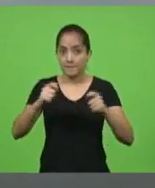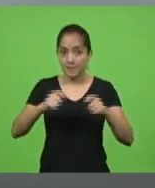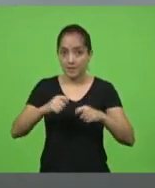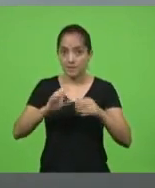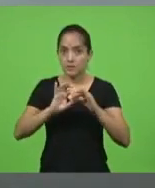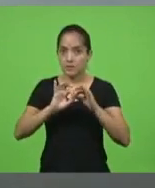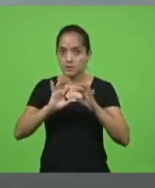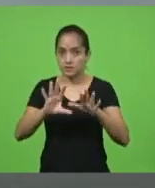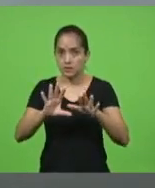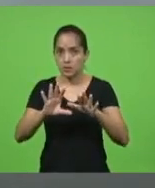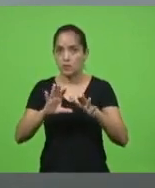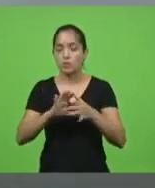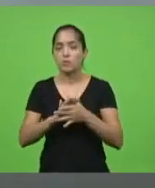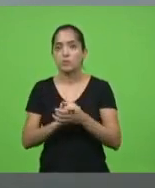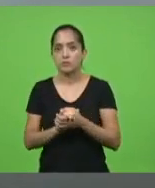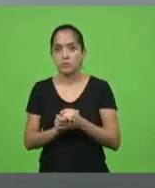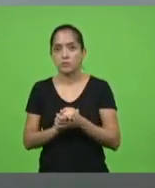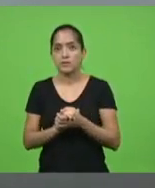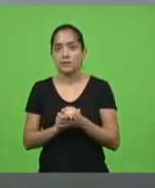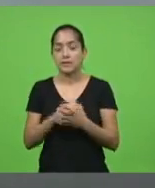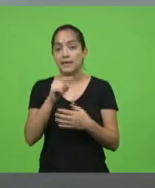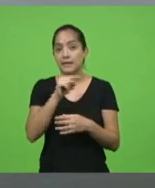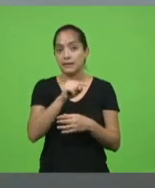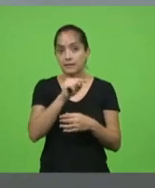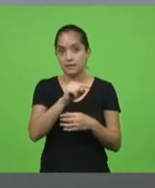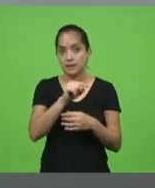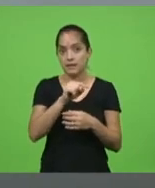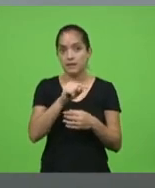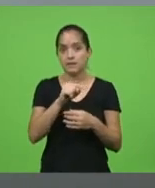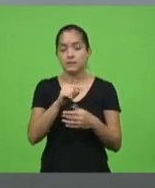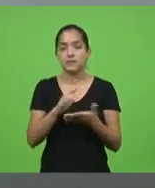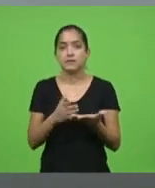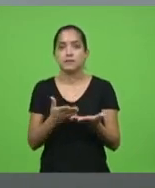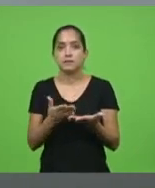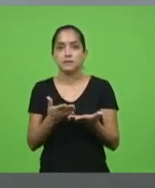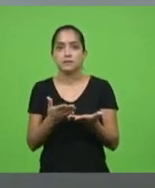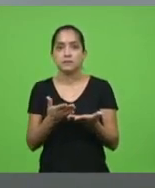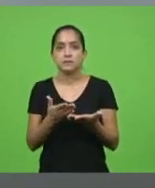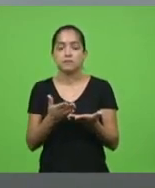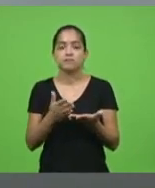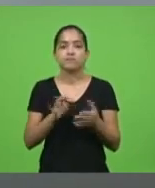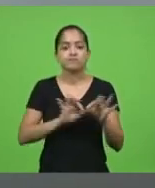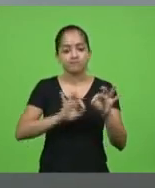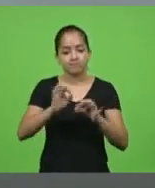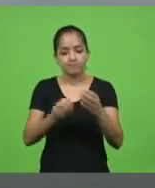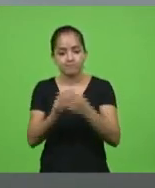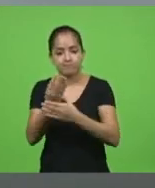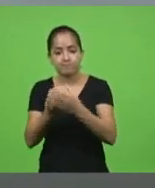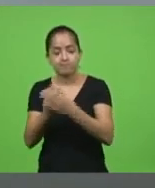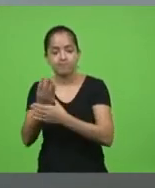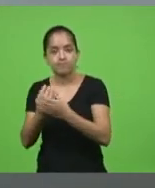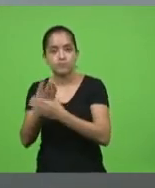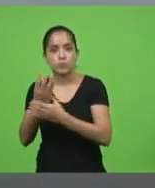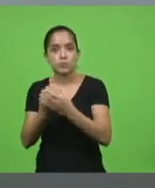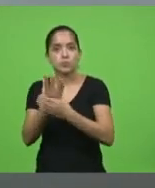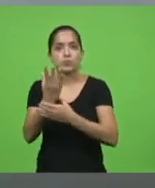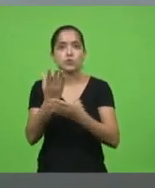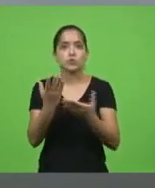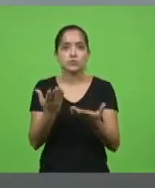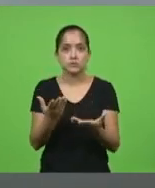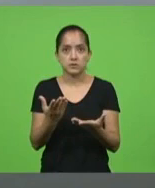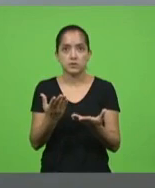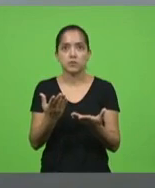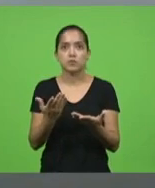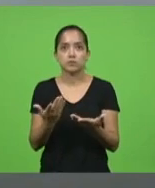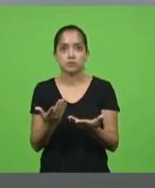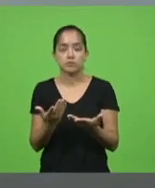que a WEG fizesse naquele naquela época o a produção em série grande série que